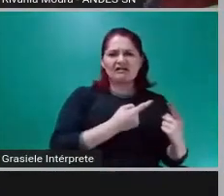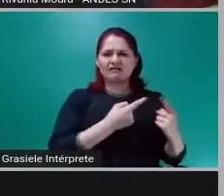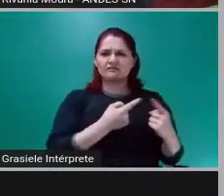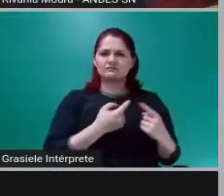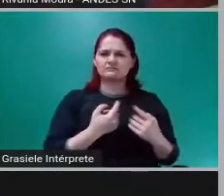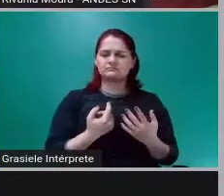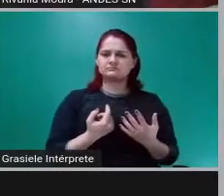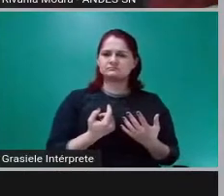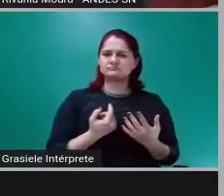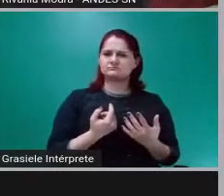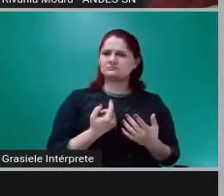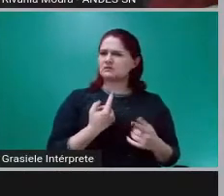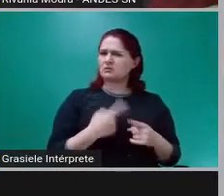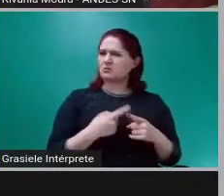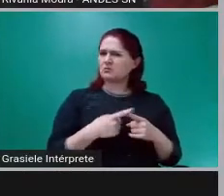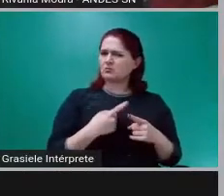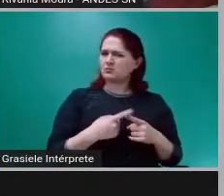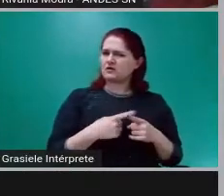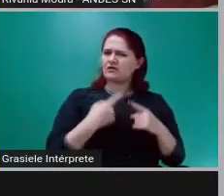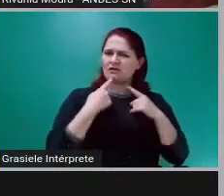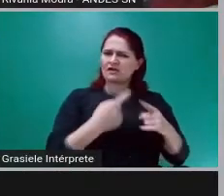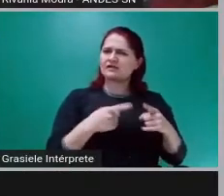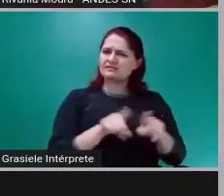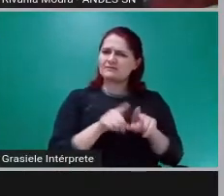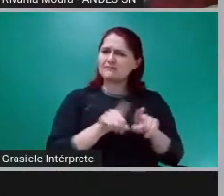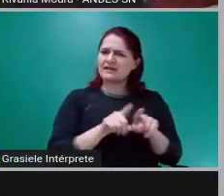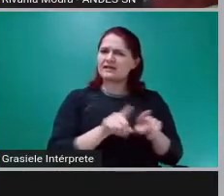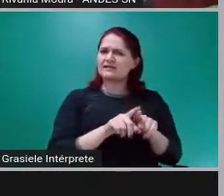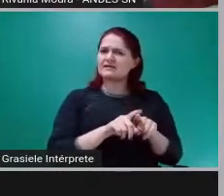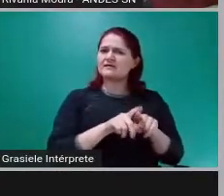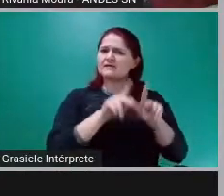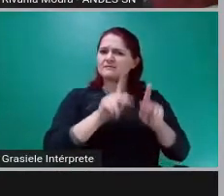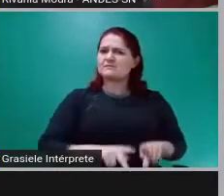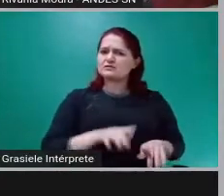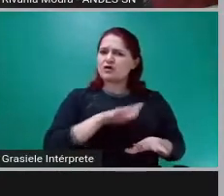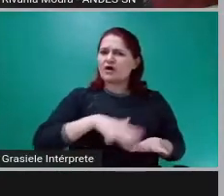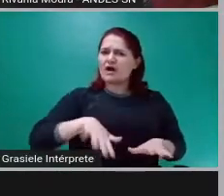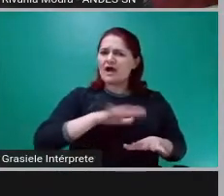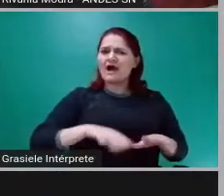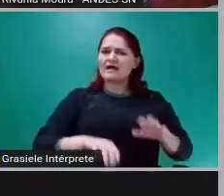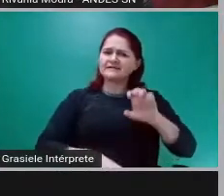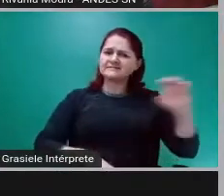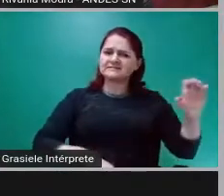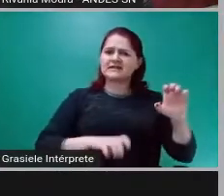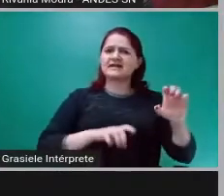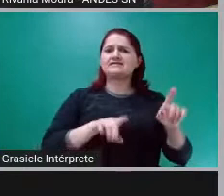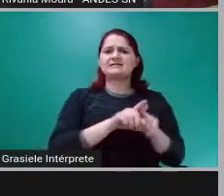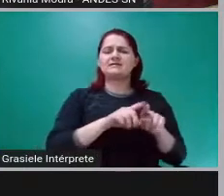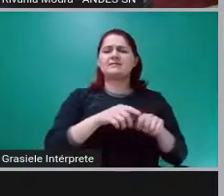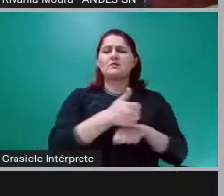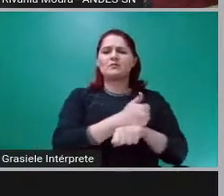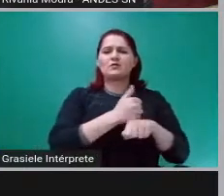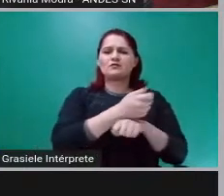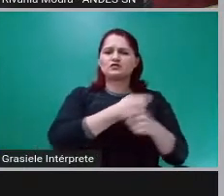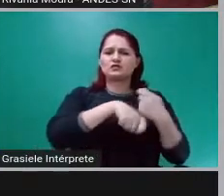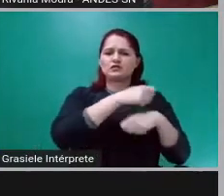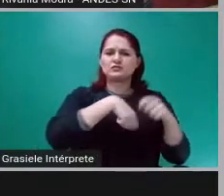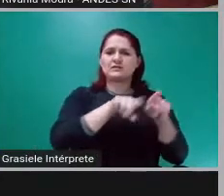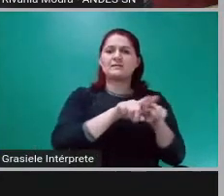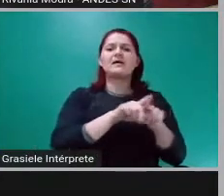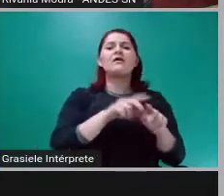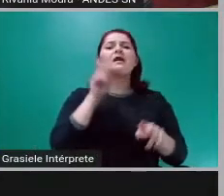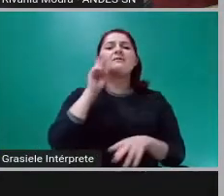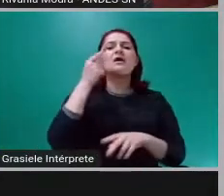esquerda, e, sobretudo, pelos economistas. E eu quero lembrar uma ideia do Marx. O Marx